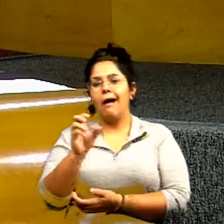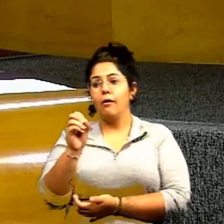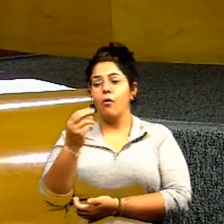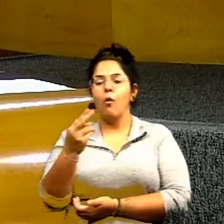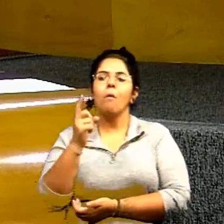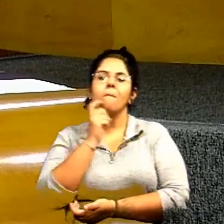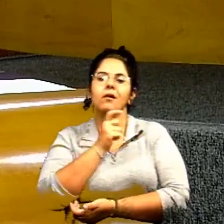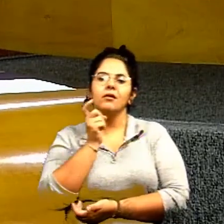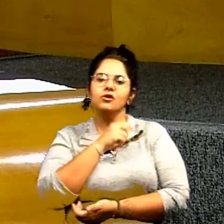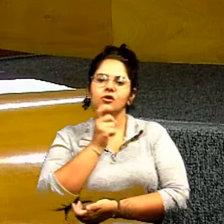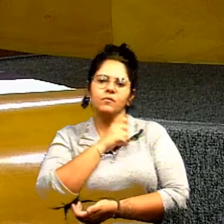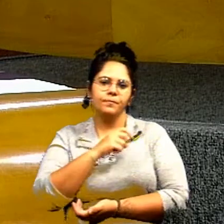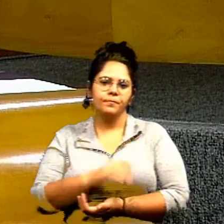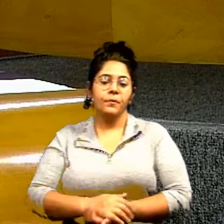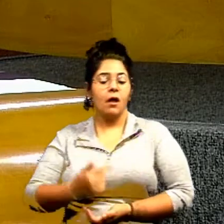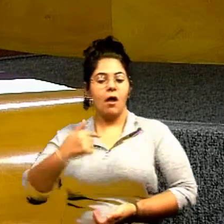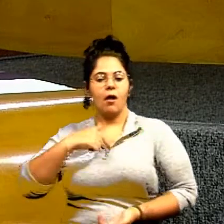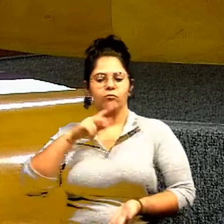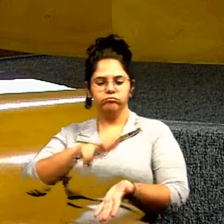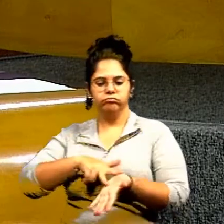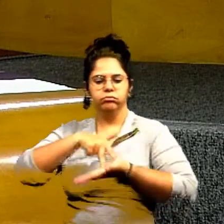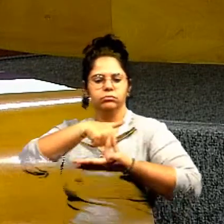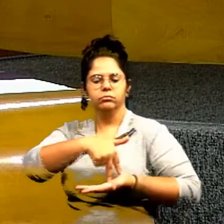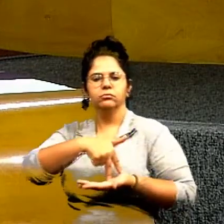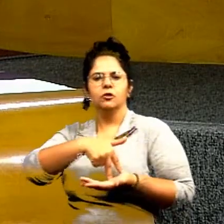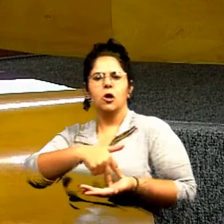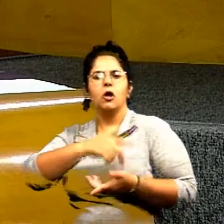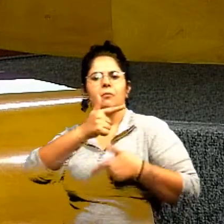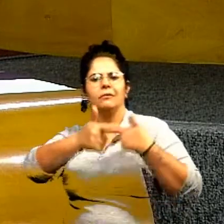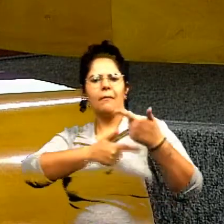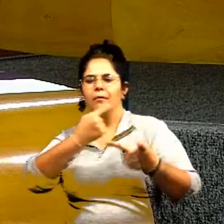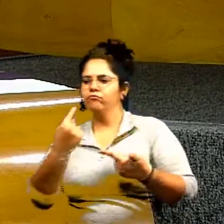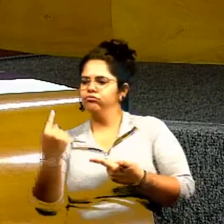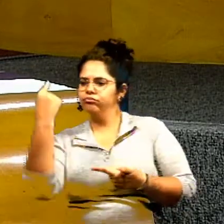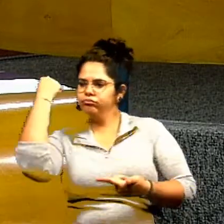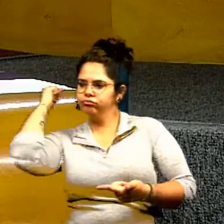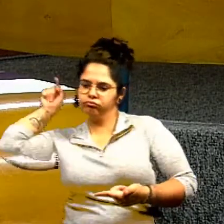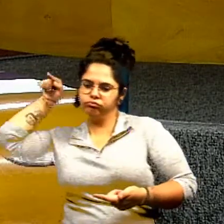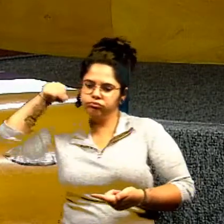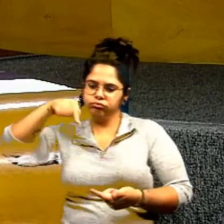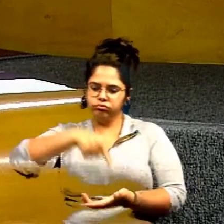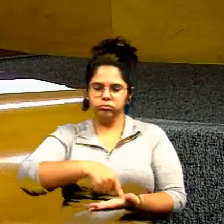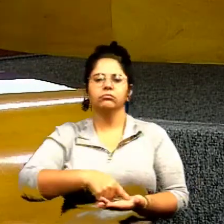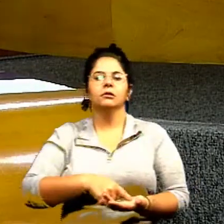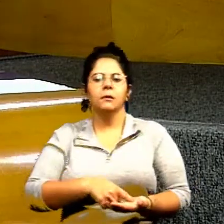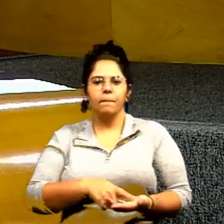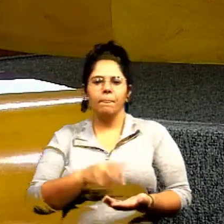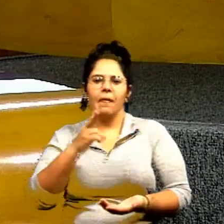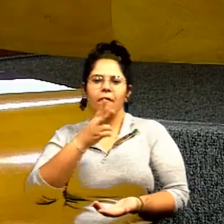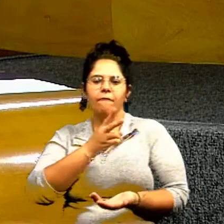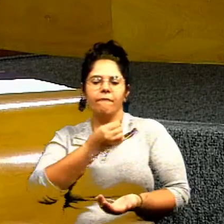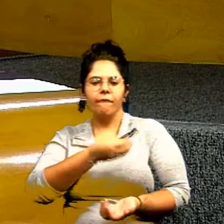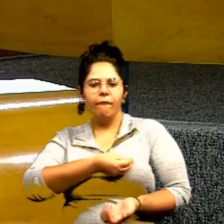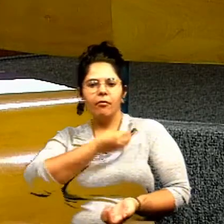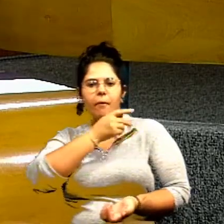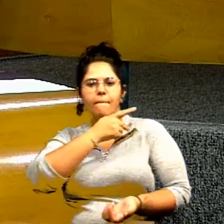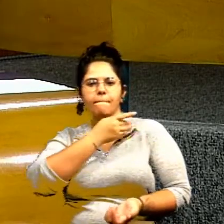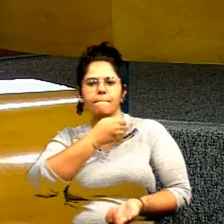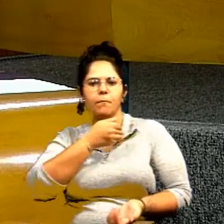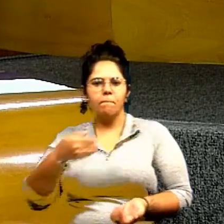Eu, Paulo Magalhães, durante essa trajetória minha na vida pública só fui perseguido.